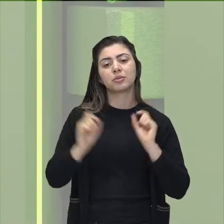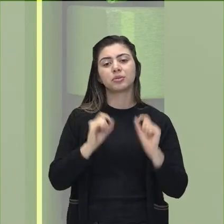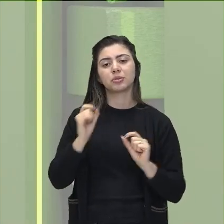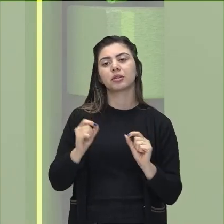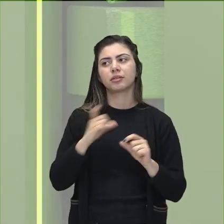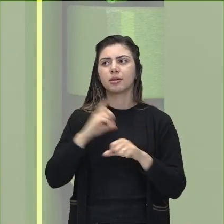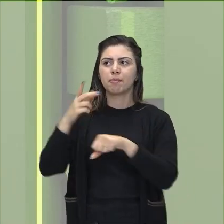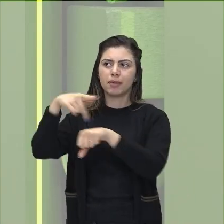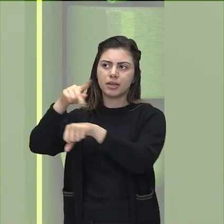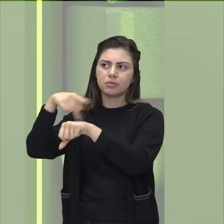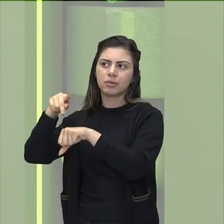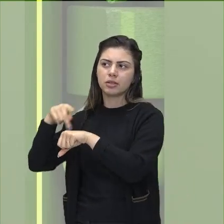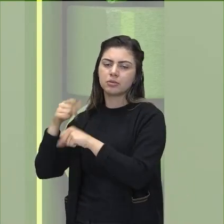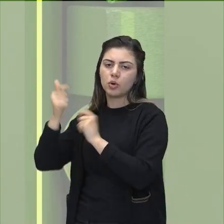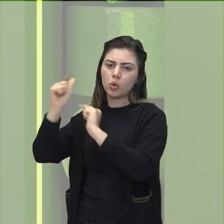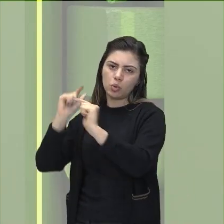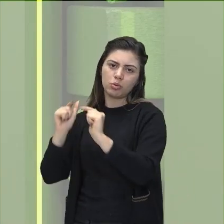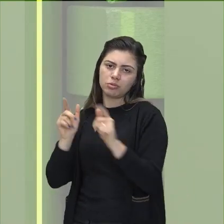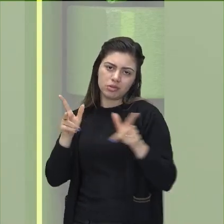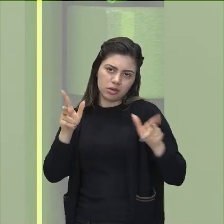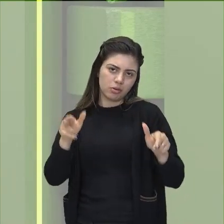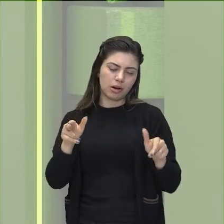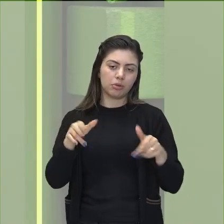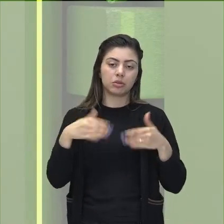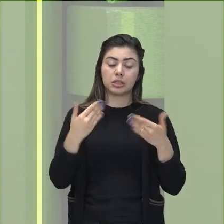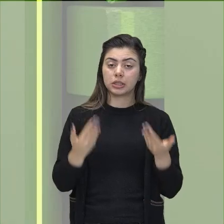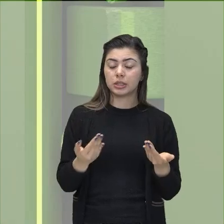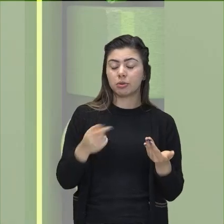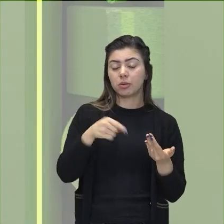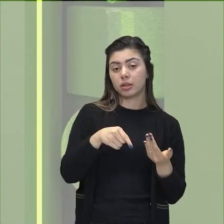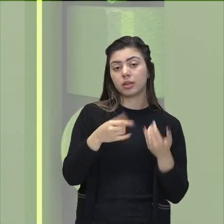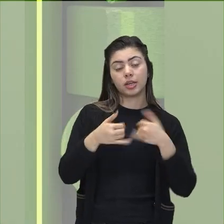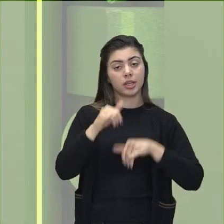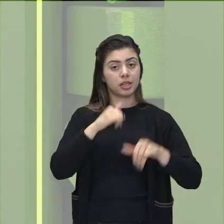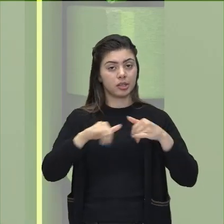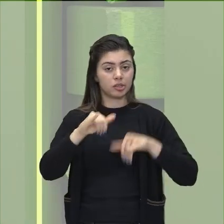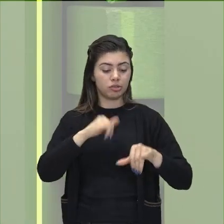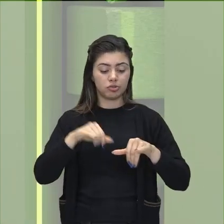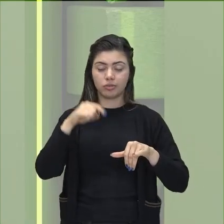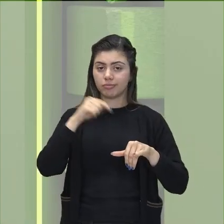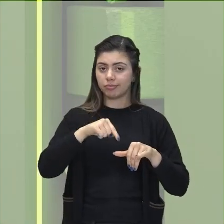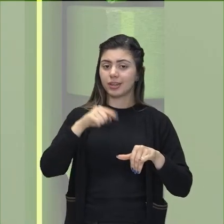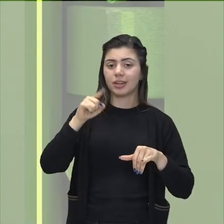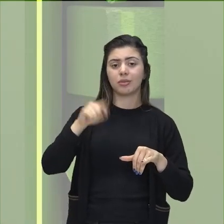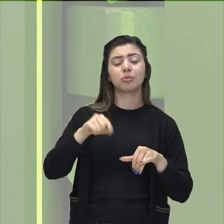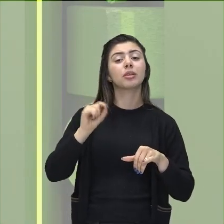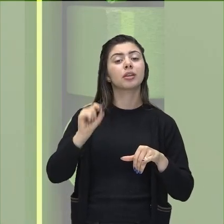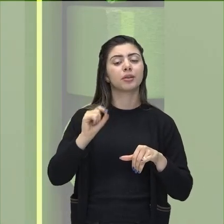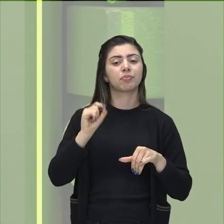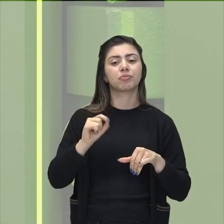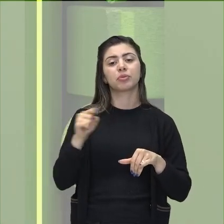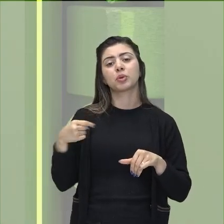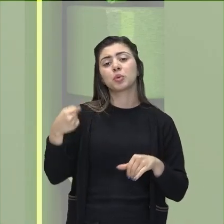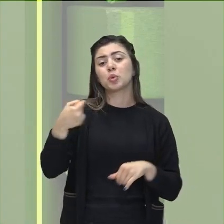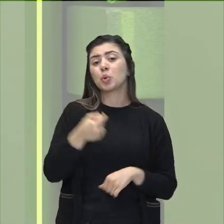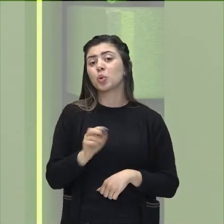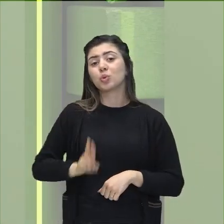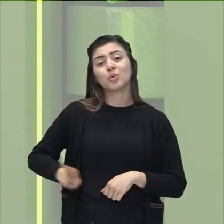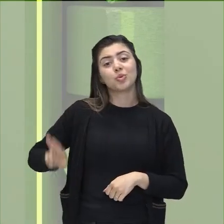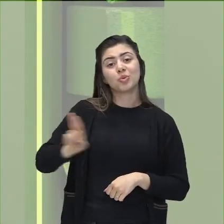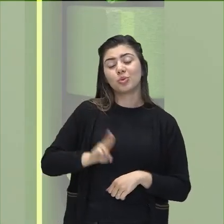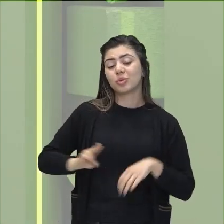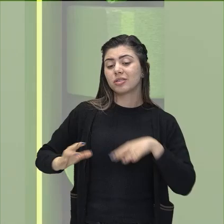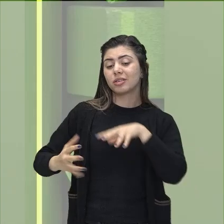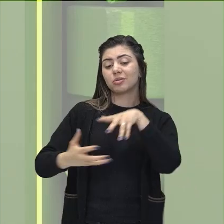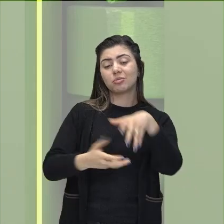outros países, tá, gente? Então, a energia elétrica aí, ela é um consumo geral na